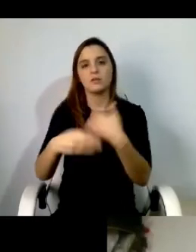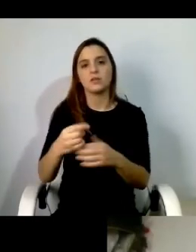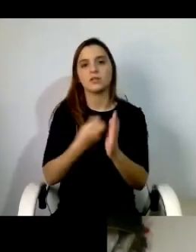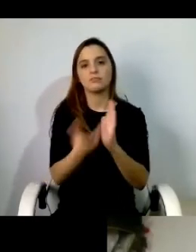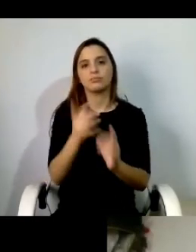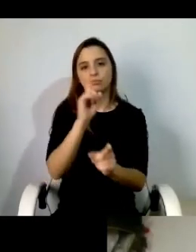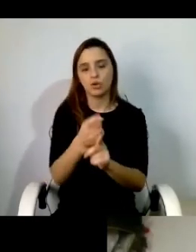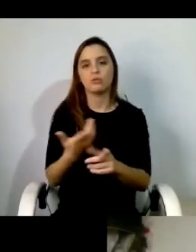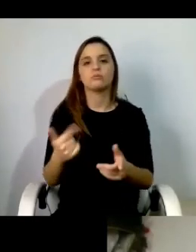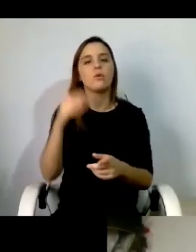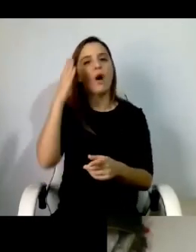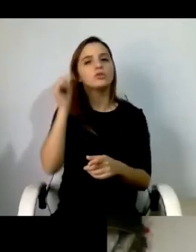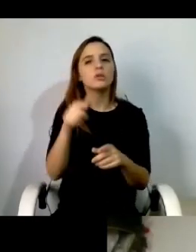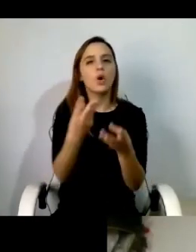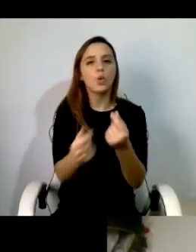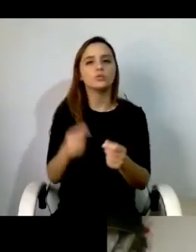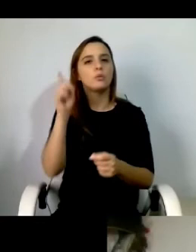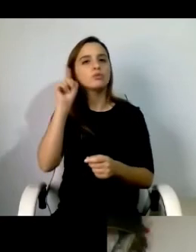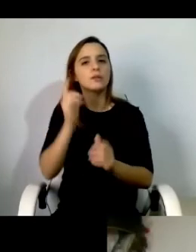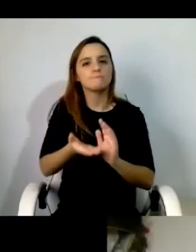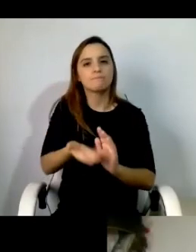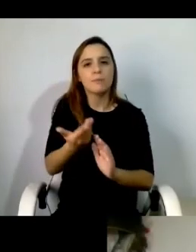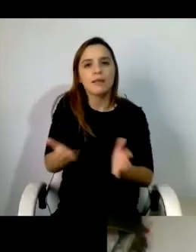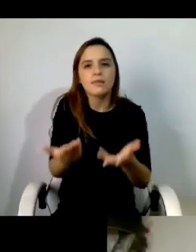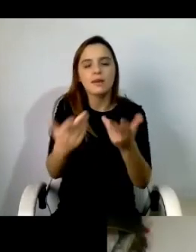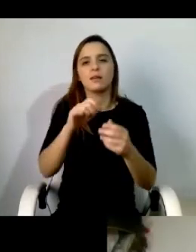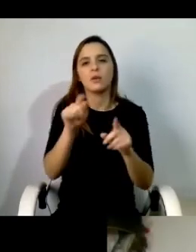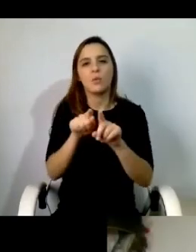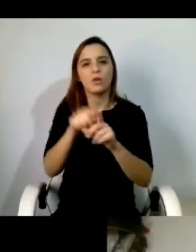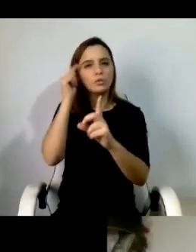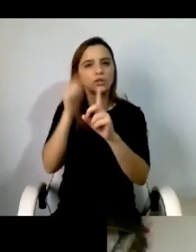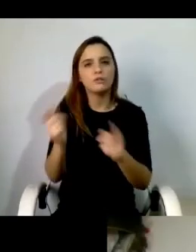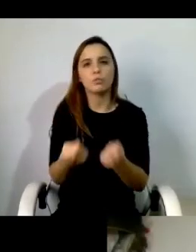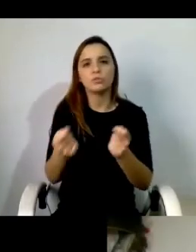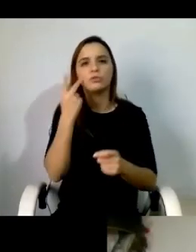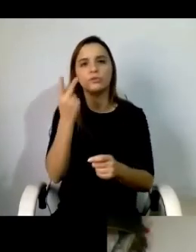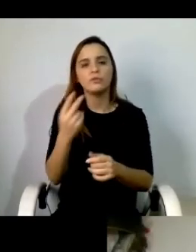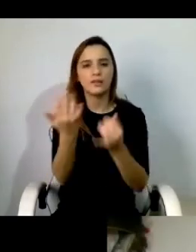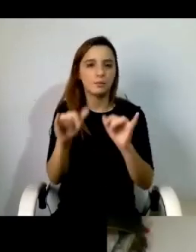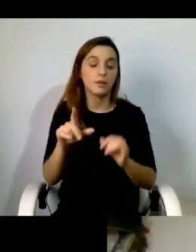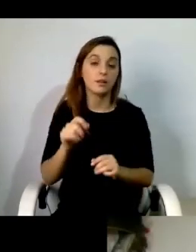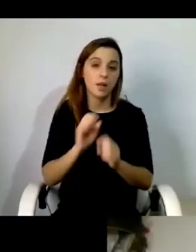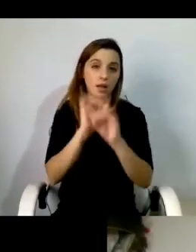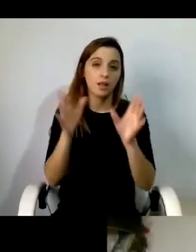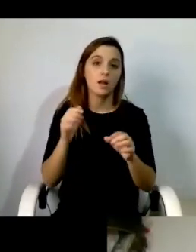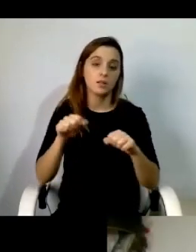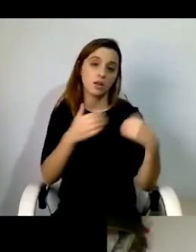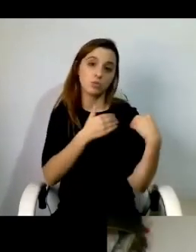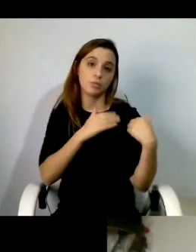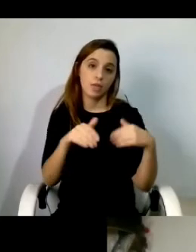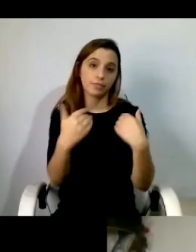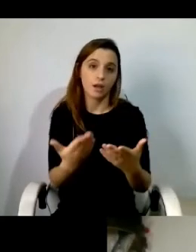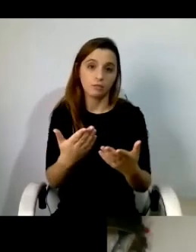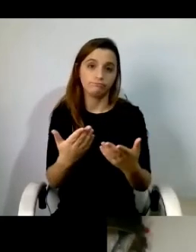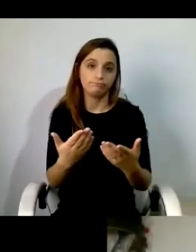potenciar estes recursos conferindo objetivos de promoção da vida independente e obviamente responsabilidade de estas organizações